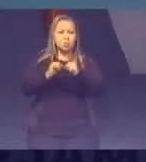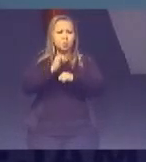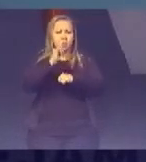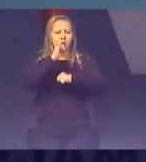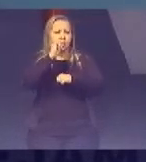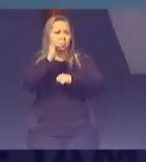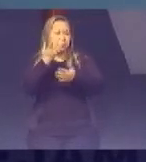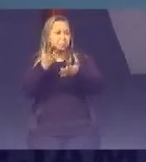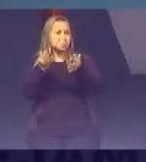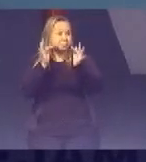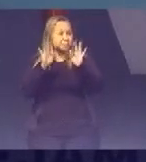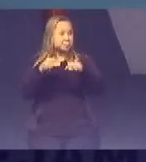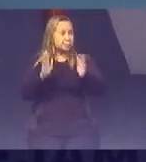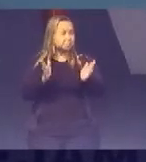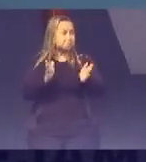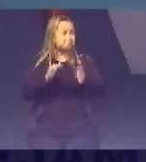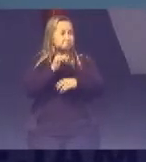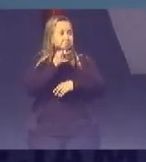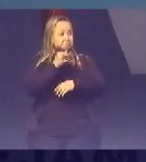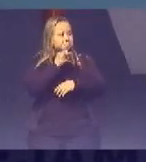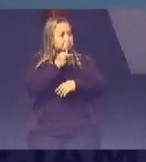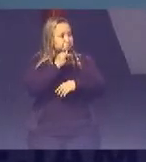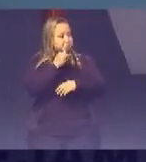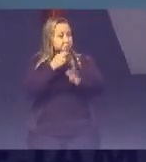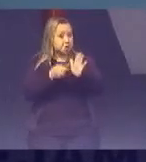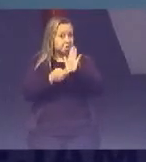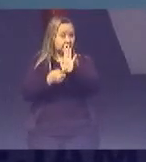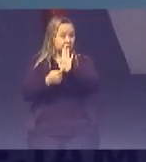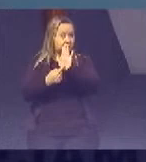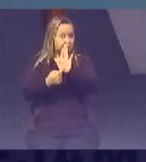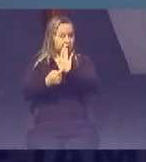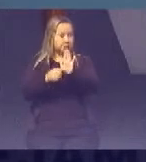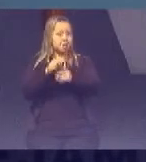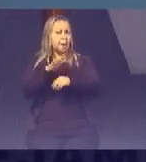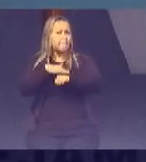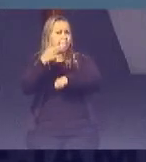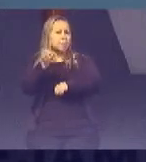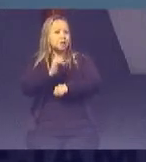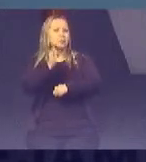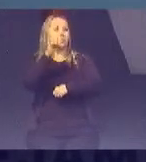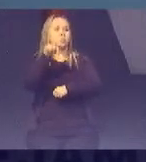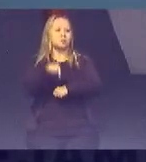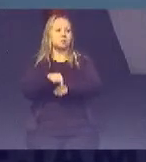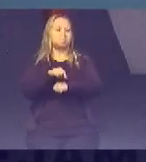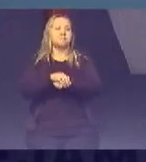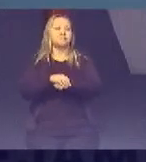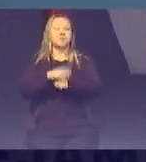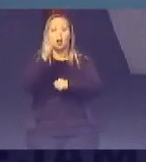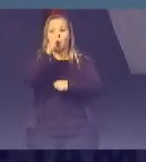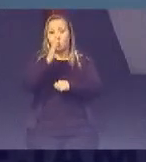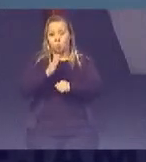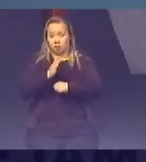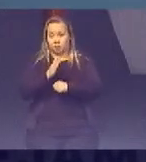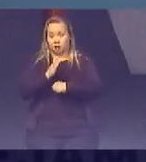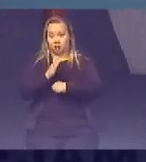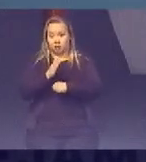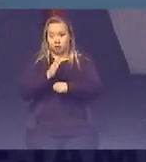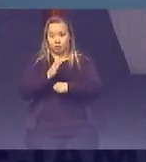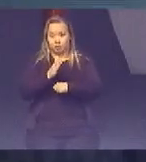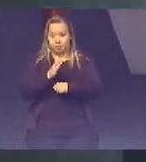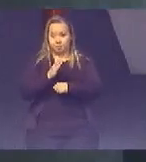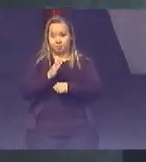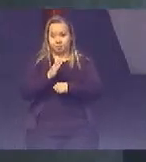pouco Aqui com os exemplos Para mostrar para vocês Ainda mais A importância disso O Brasil Ele é